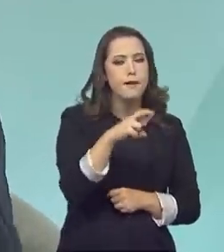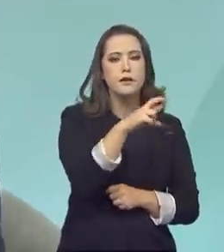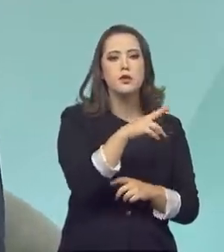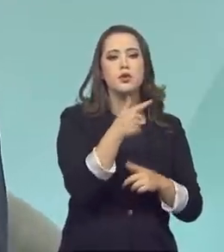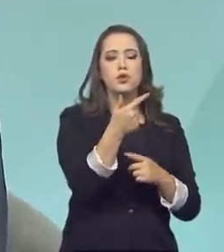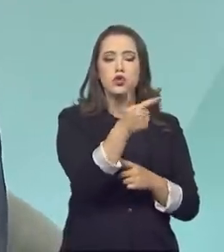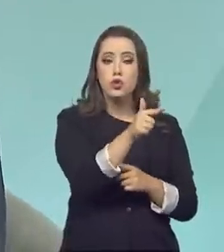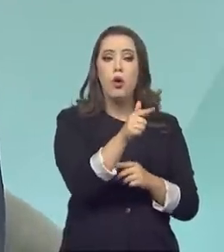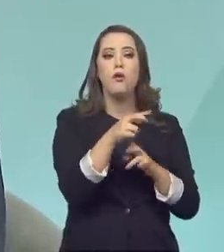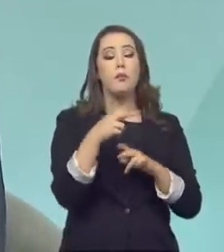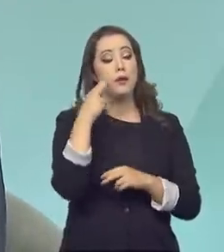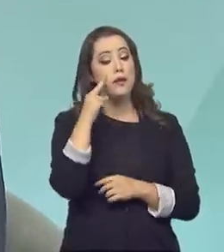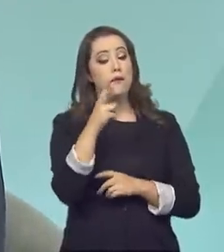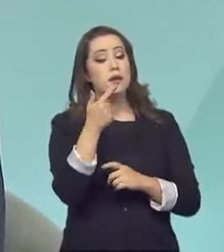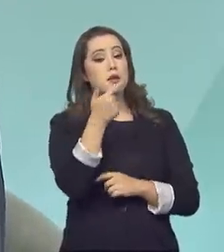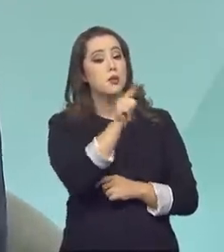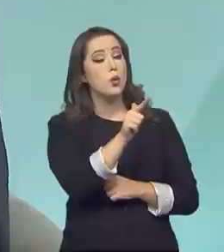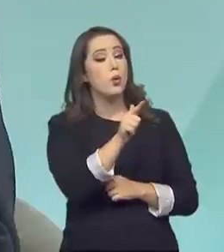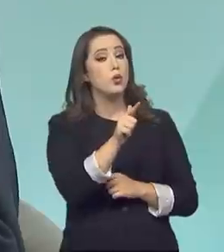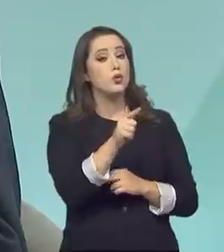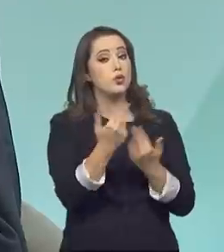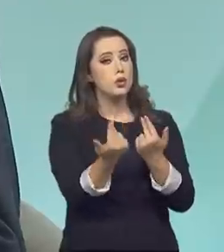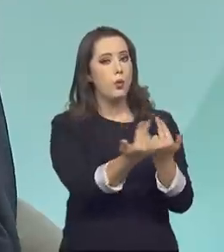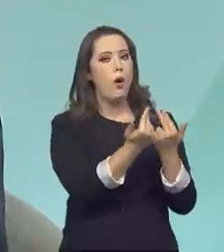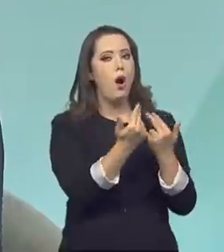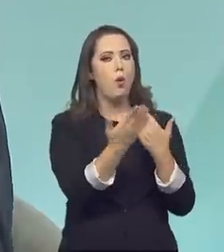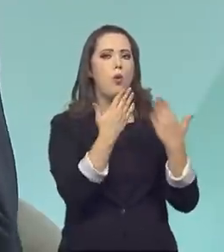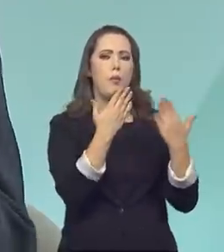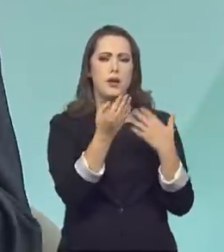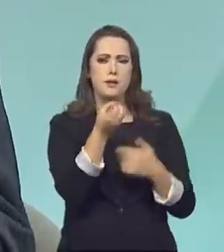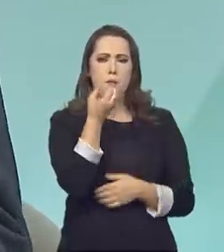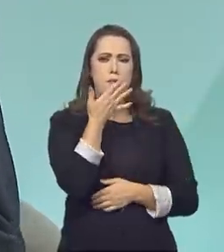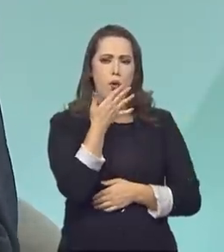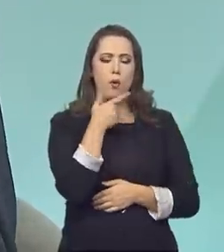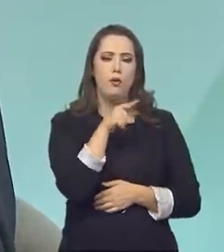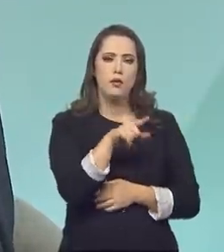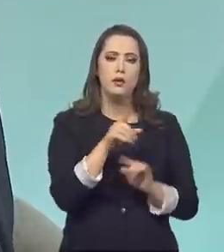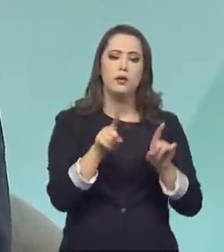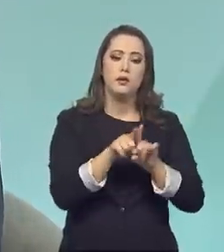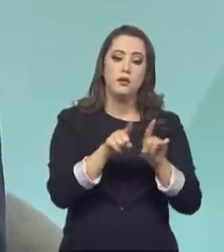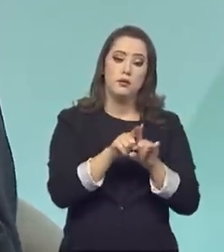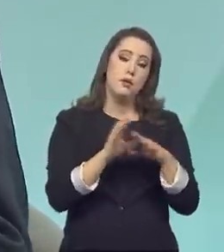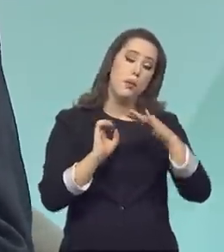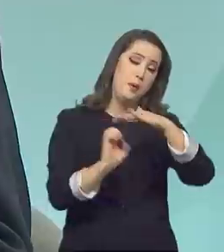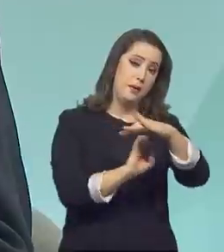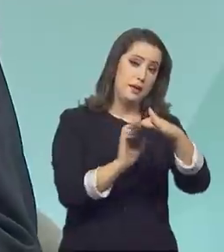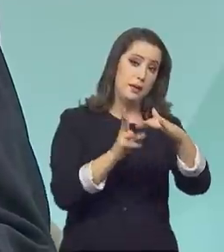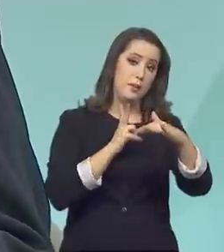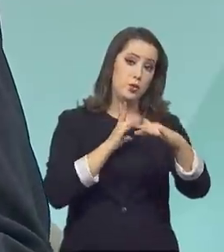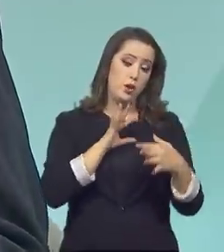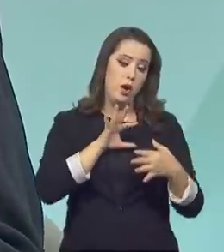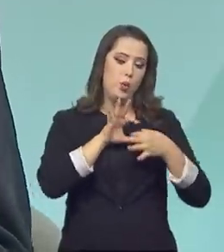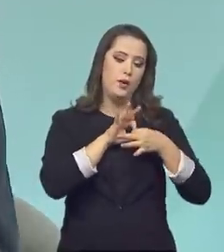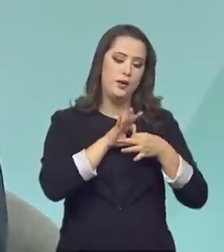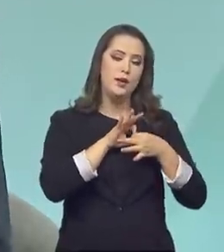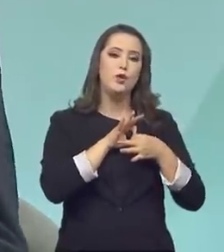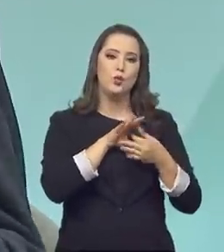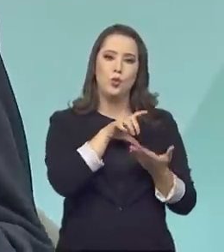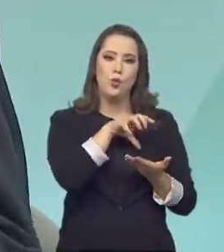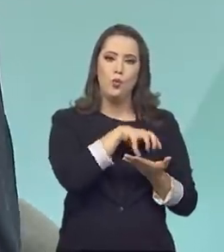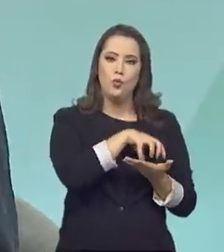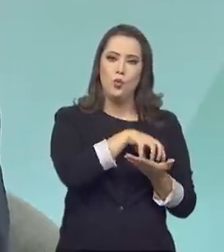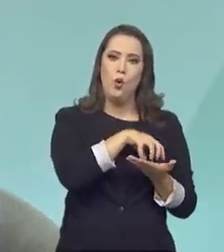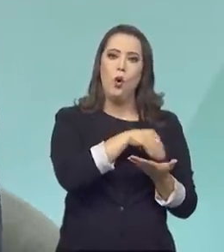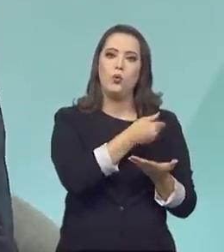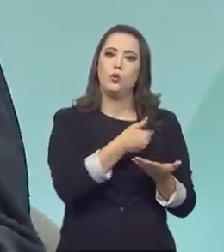continuam com essa proficiência. Então, é um sistema misto, público com privado, em que o Inmetro, como autarquia, faz a